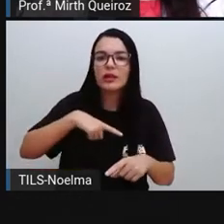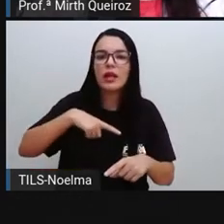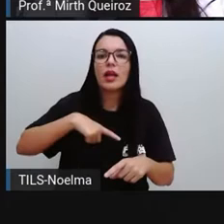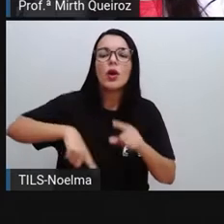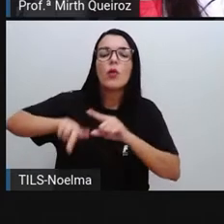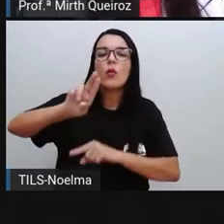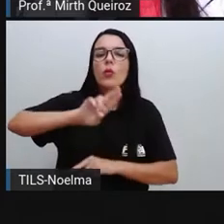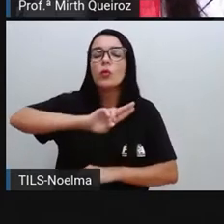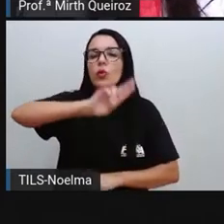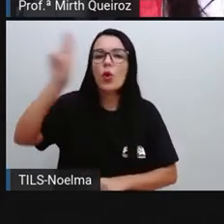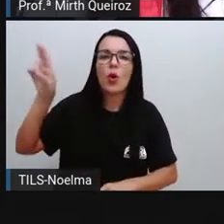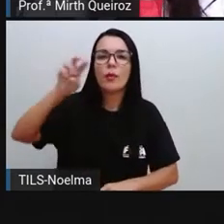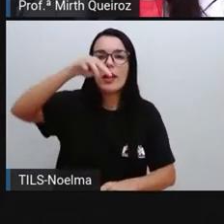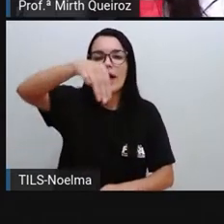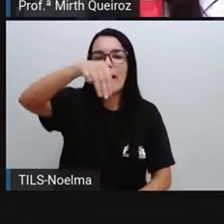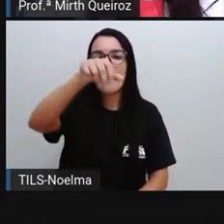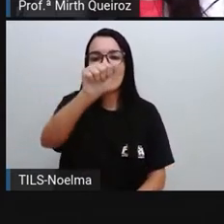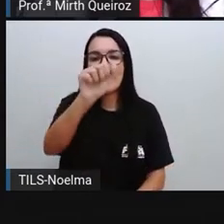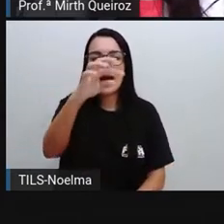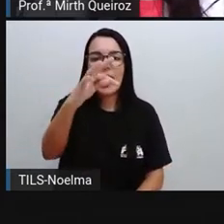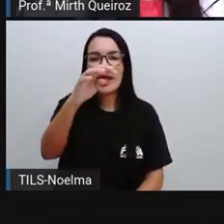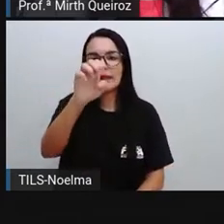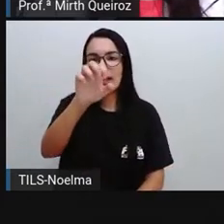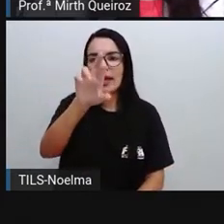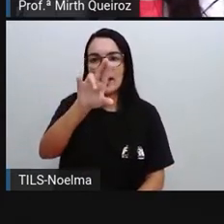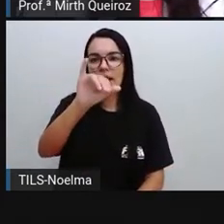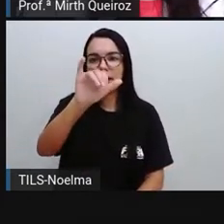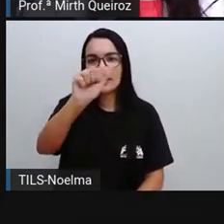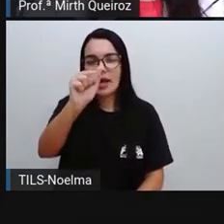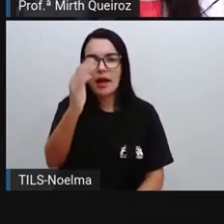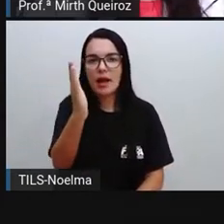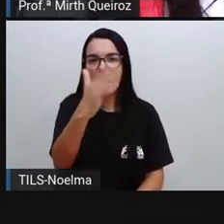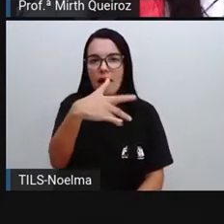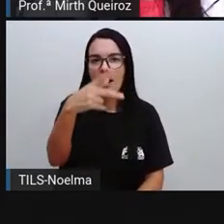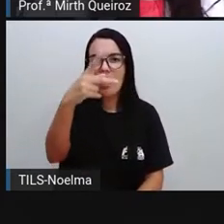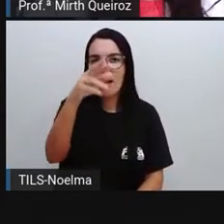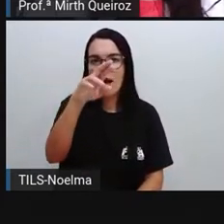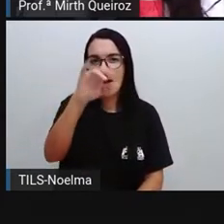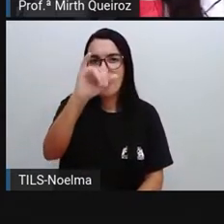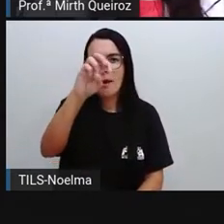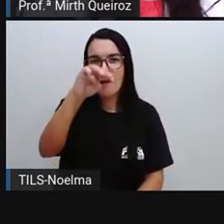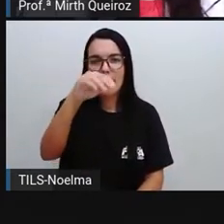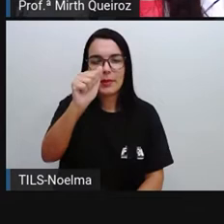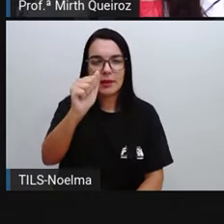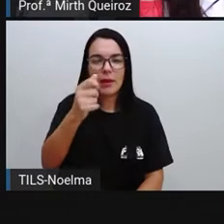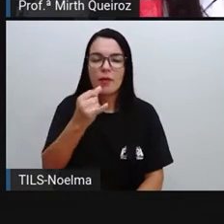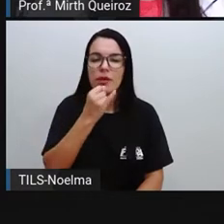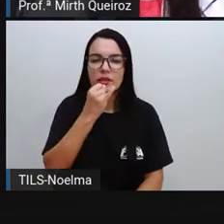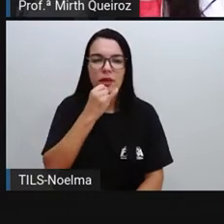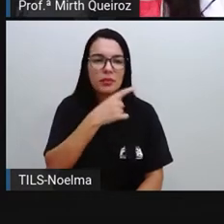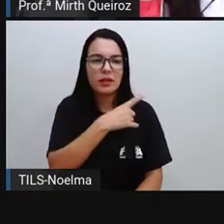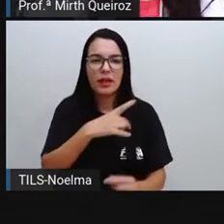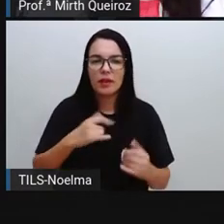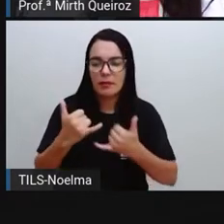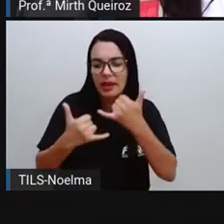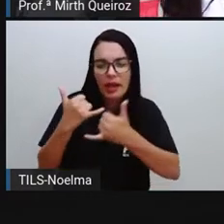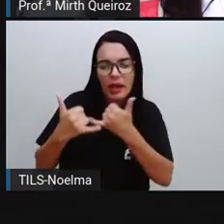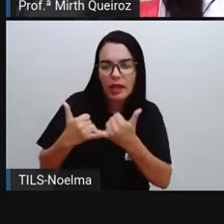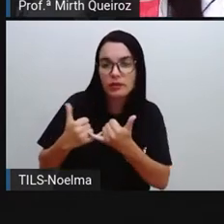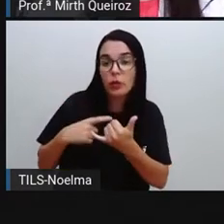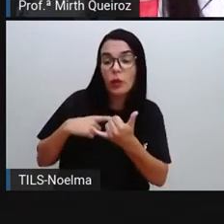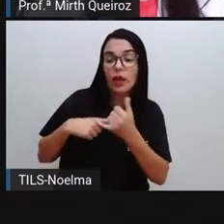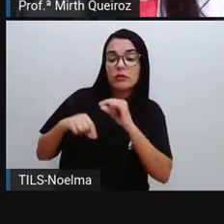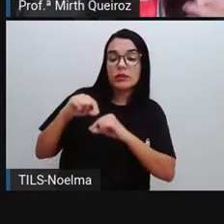-prima. Então, quando vocês têm um brinquedinho de vocês lá, o carninho, a boneca, certo? Tem uma matéria